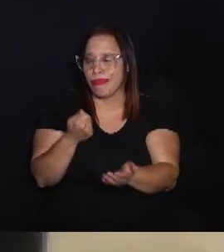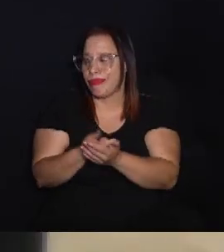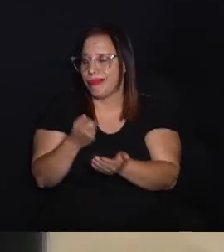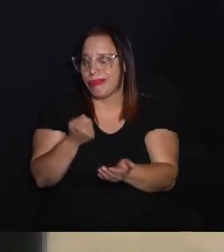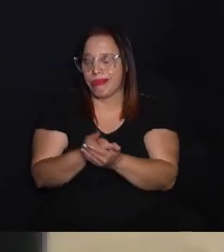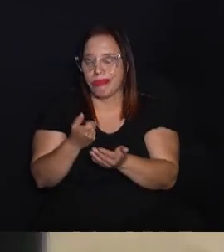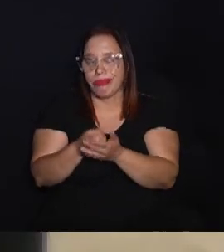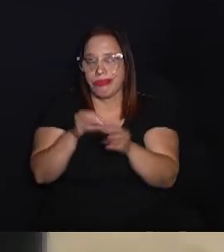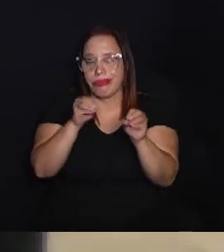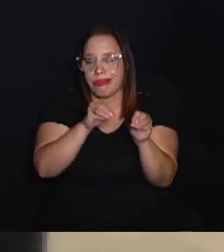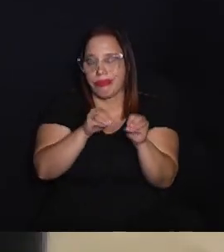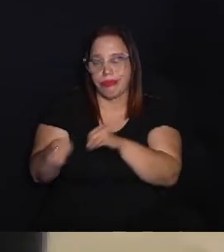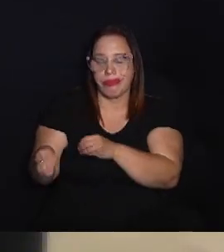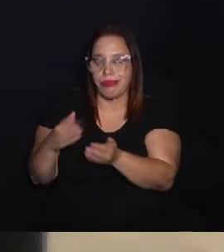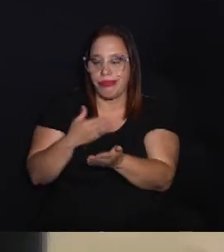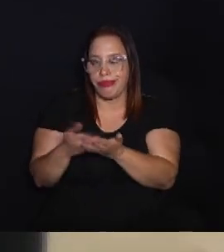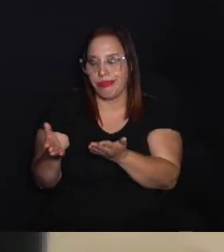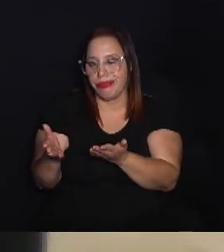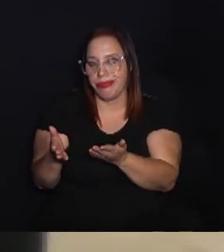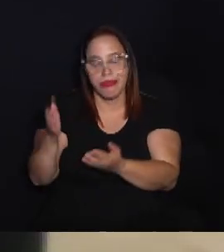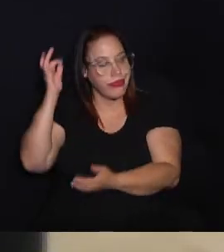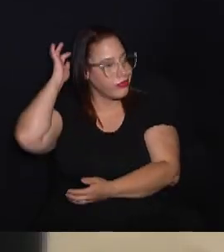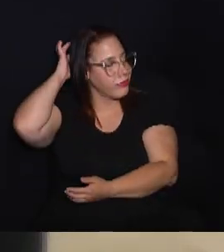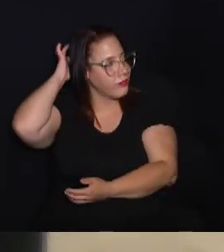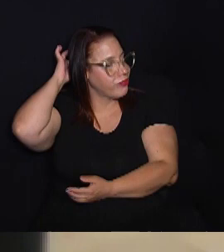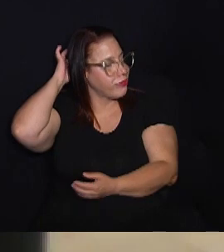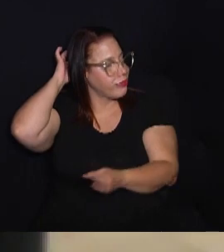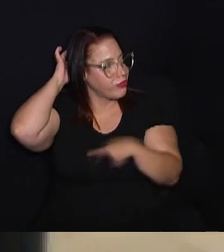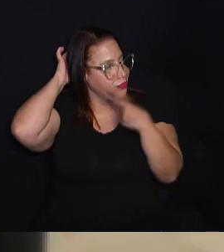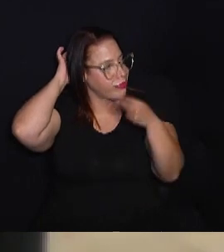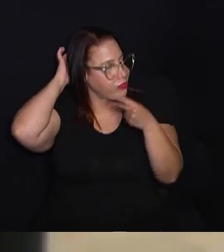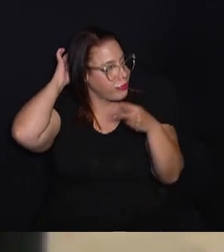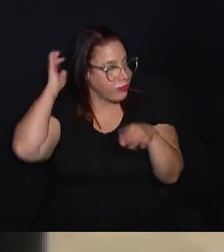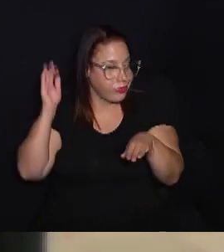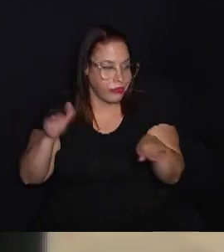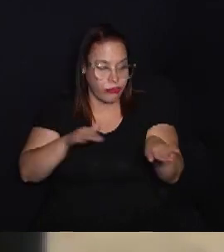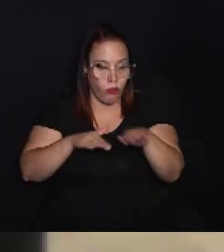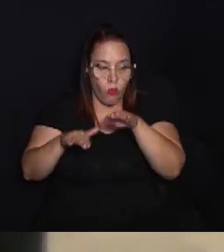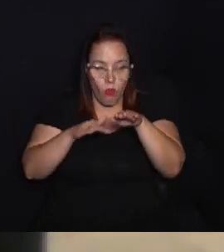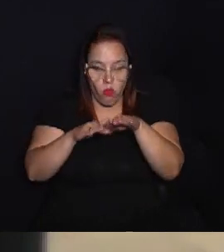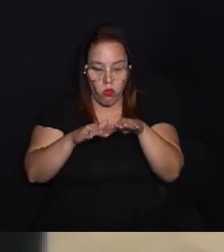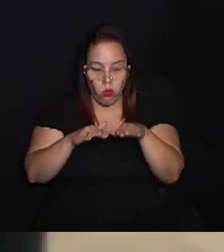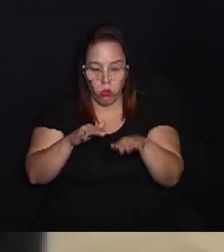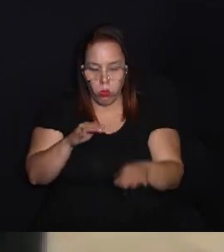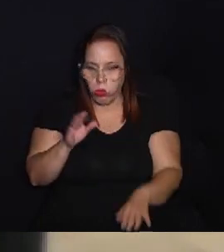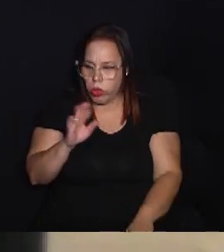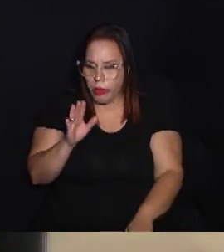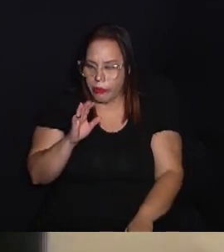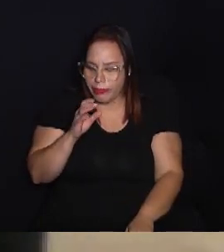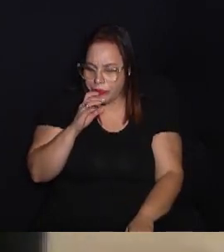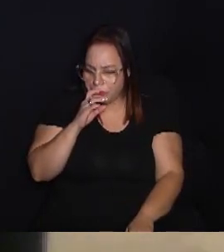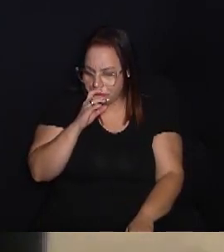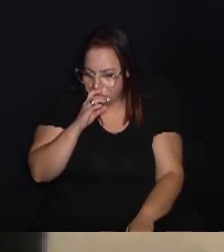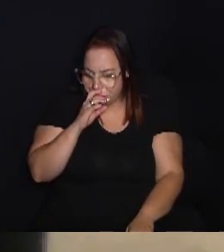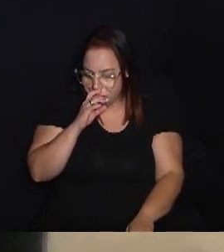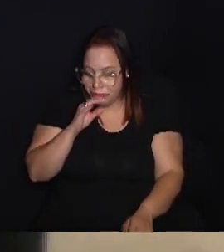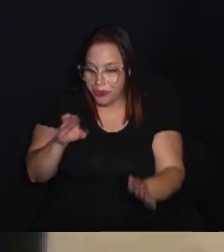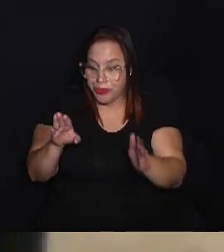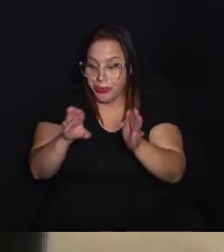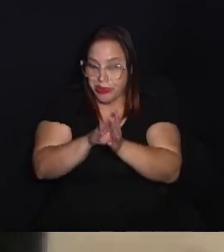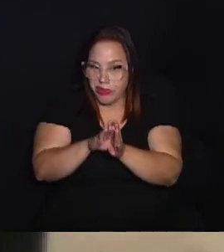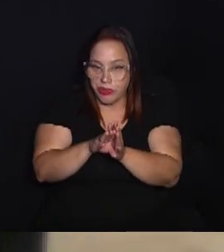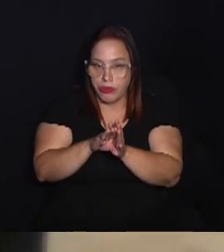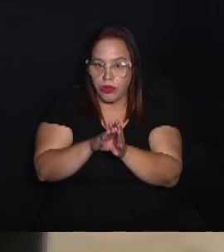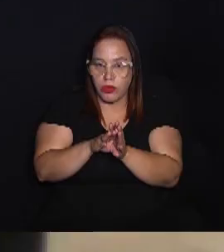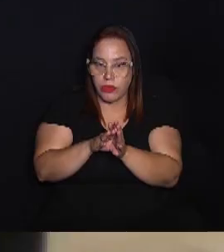vendendo, porque você está desperdiçando. Em contrapartida, a gente falou bastante sobre o transporte, mas do hidrômetro para dentro, ou seja, a